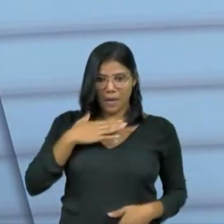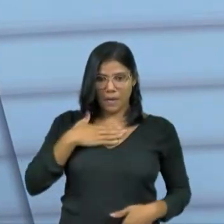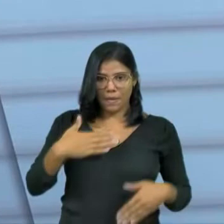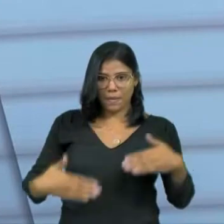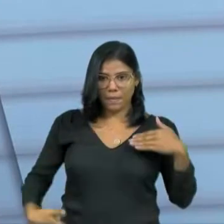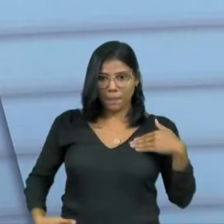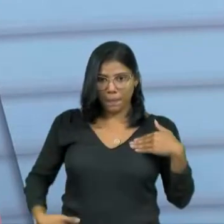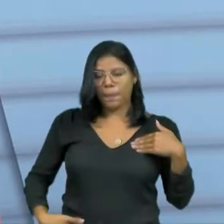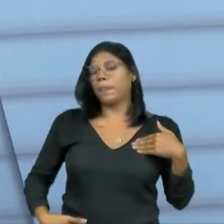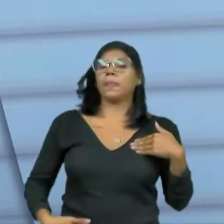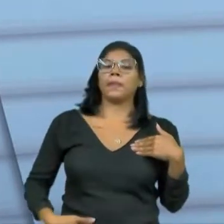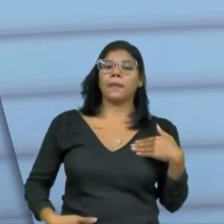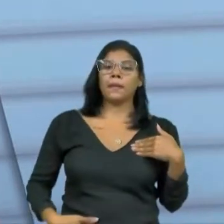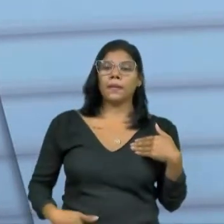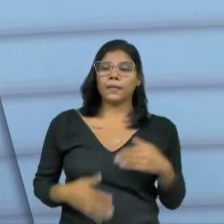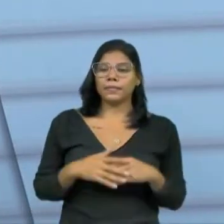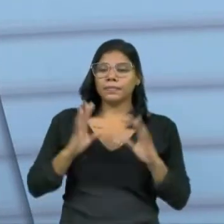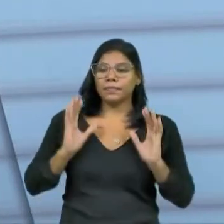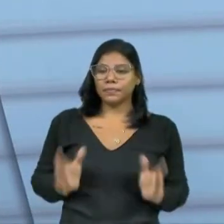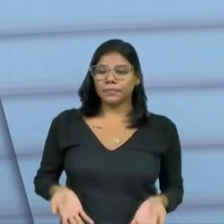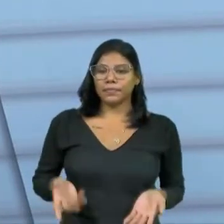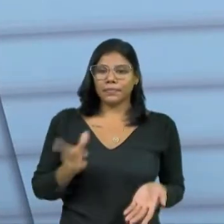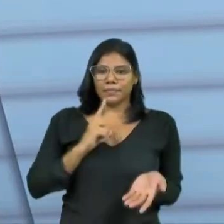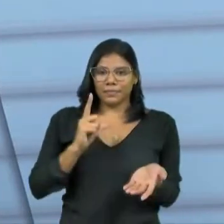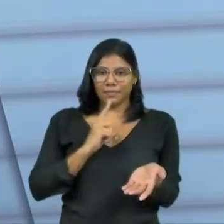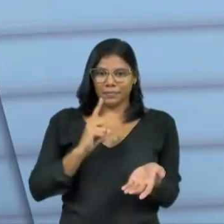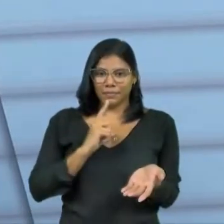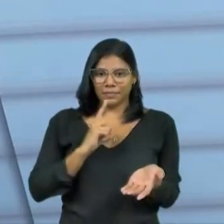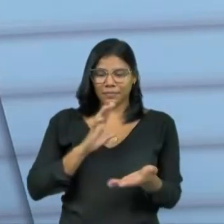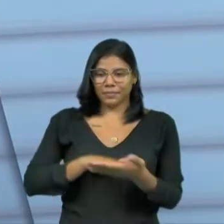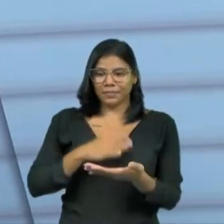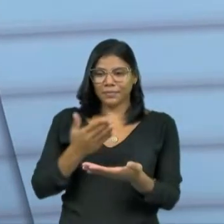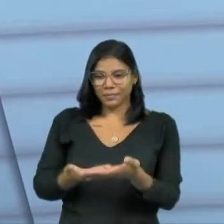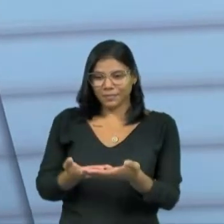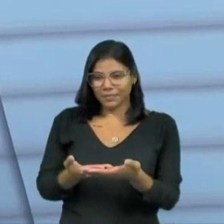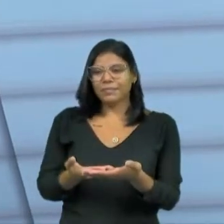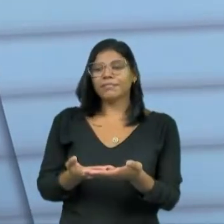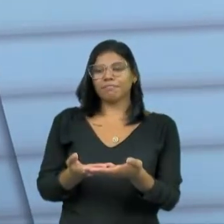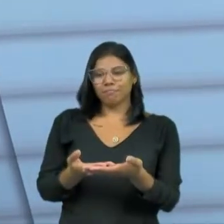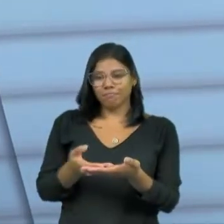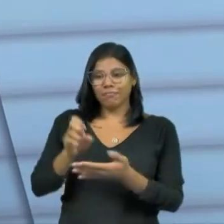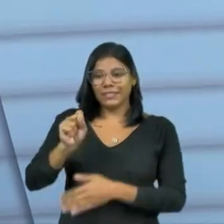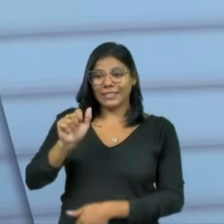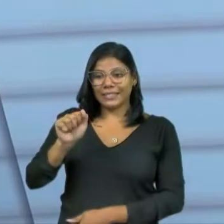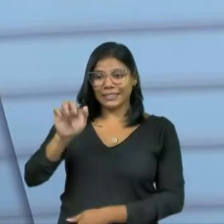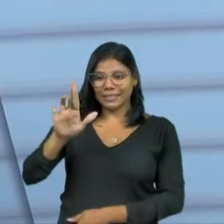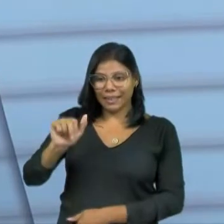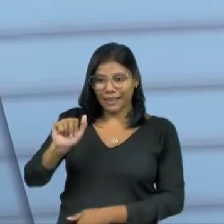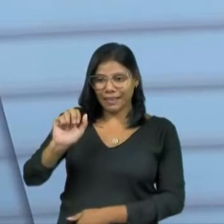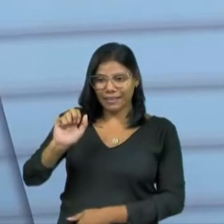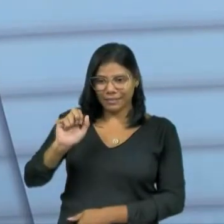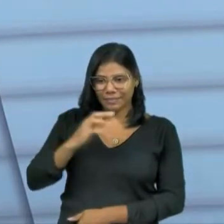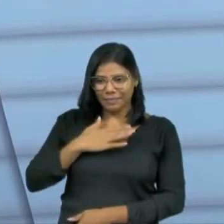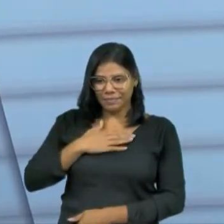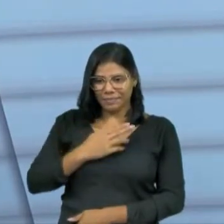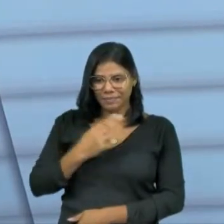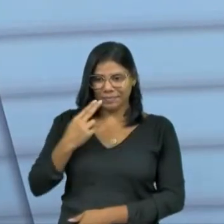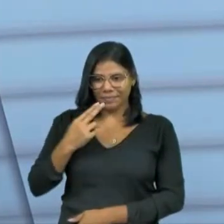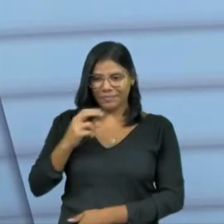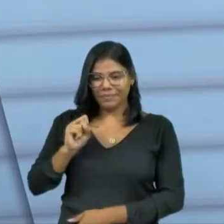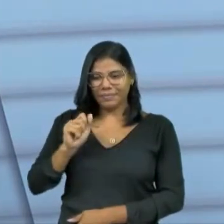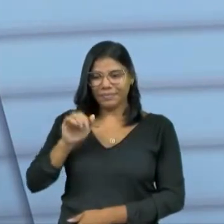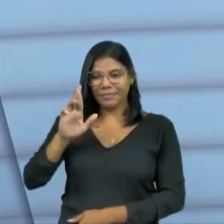Você descrever, mas como nós já temos ali a nossa... Olha a Sara. Descrever como nós estamos, como nós estamos